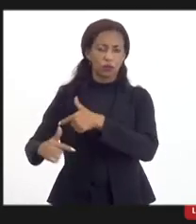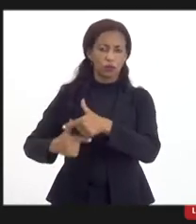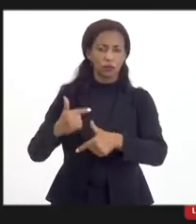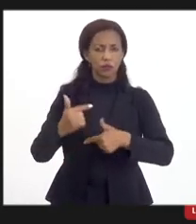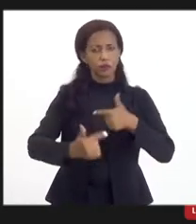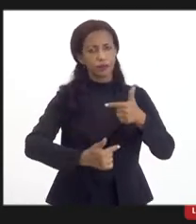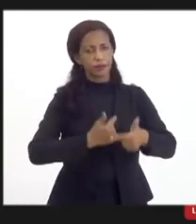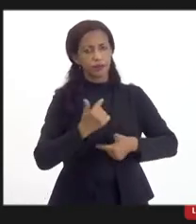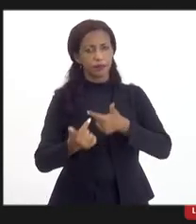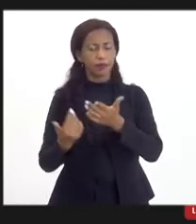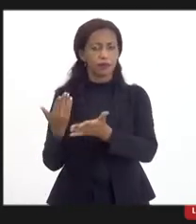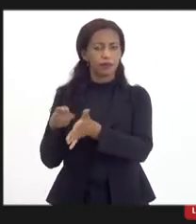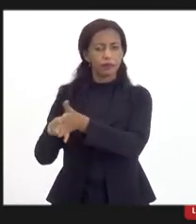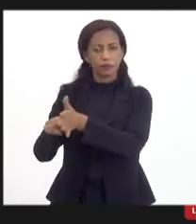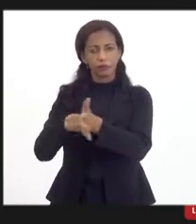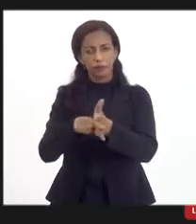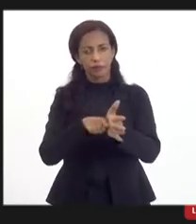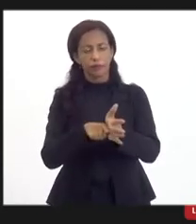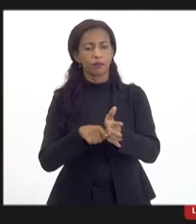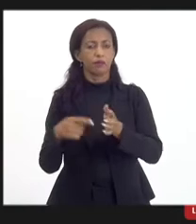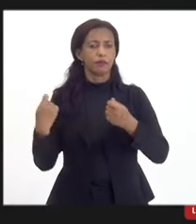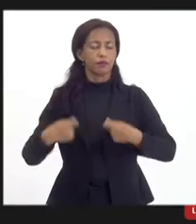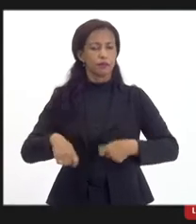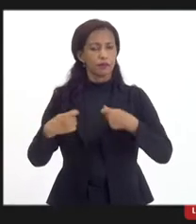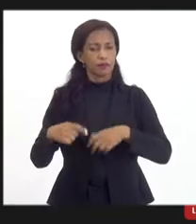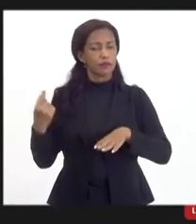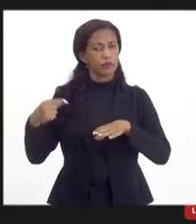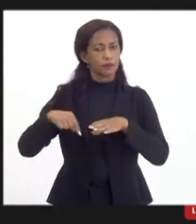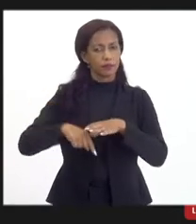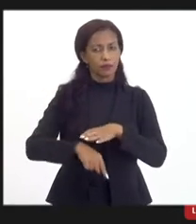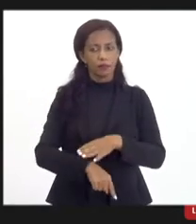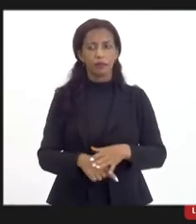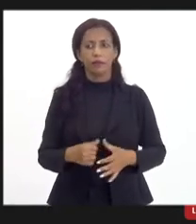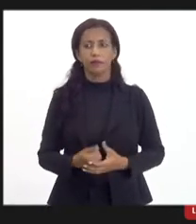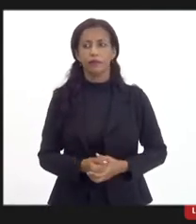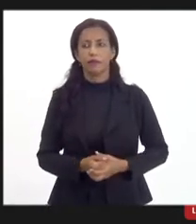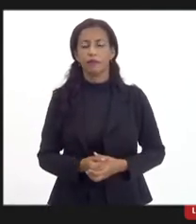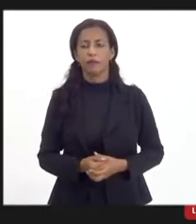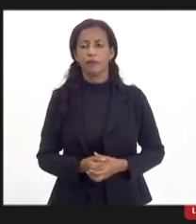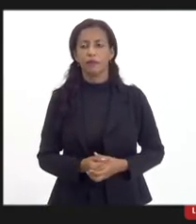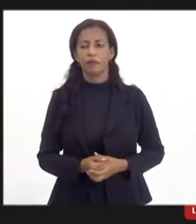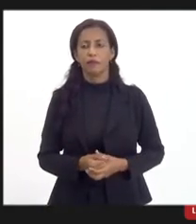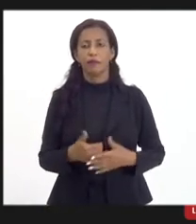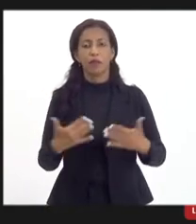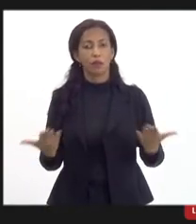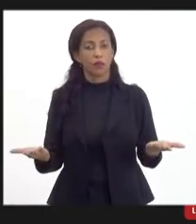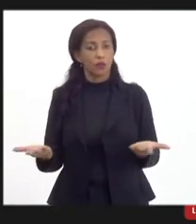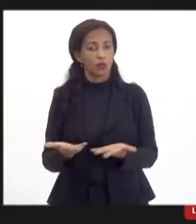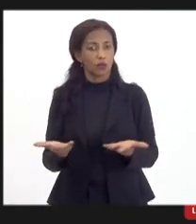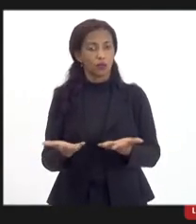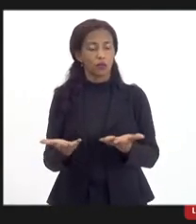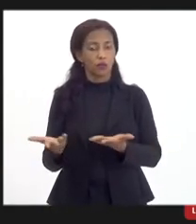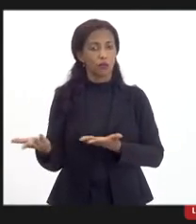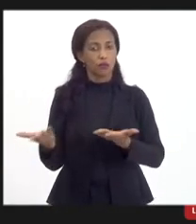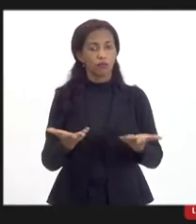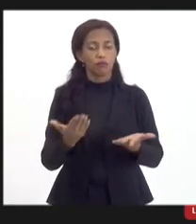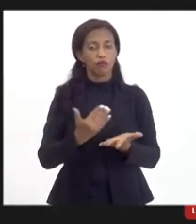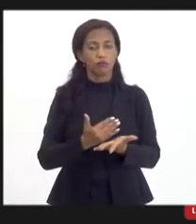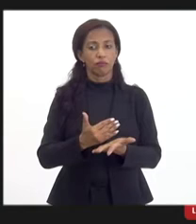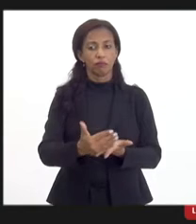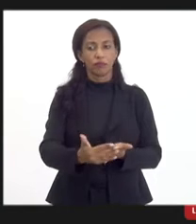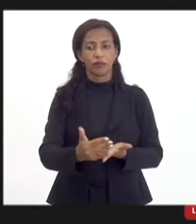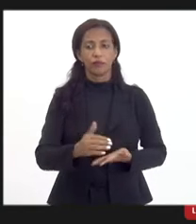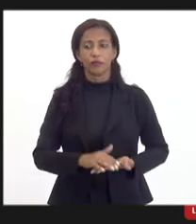de estudos que são necessários desse aprofundamento, mas hoje nós vamos iniciar